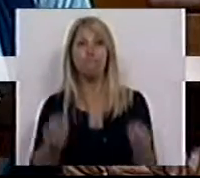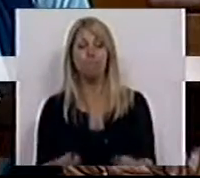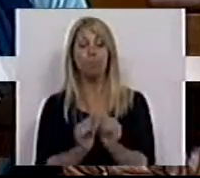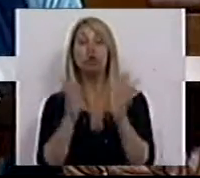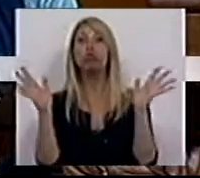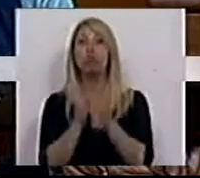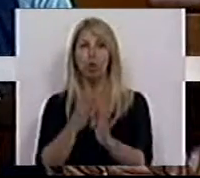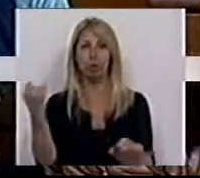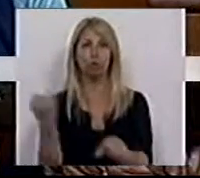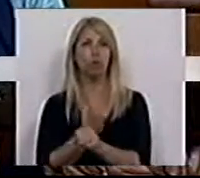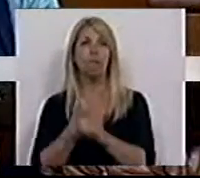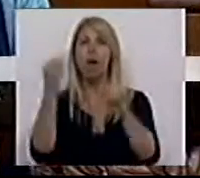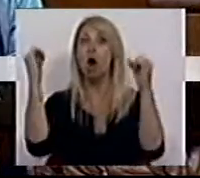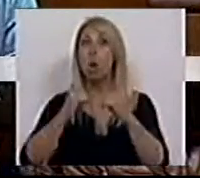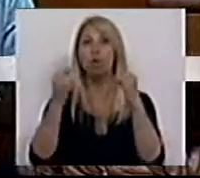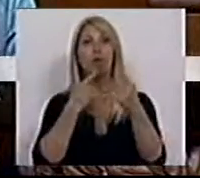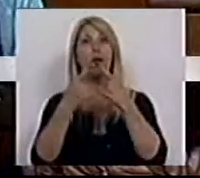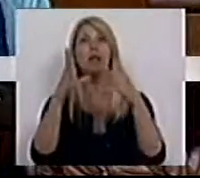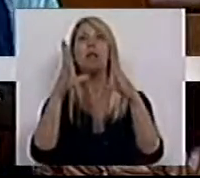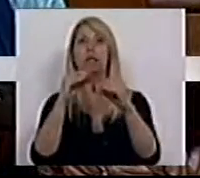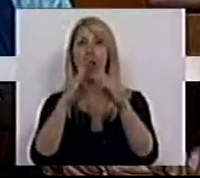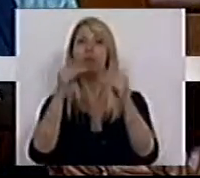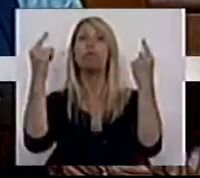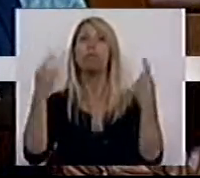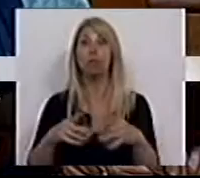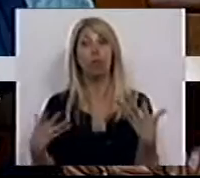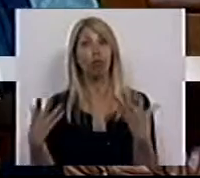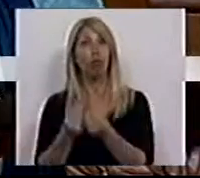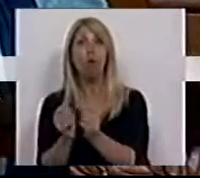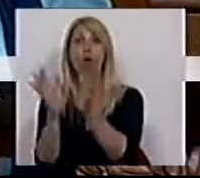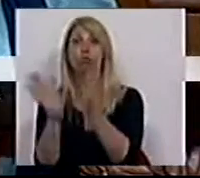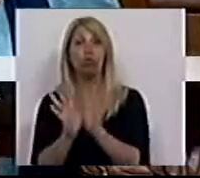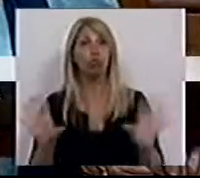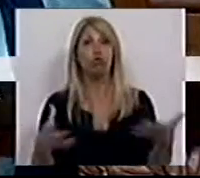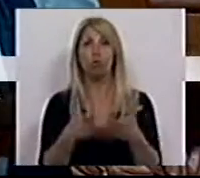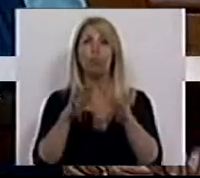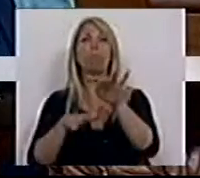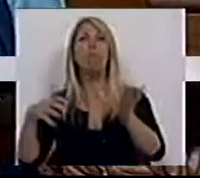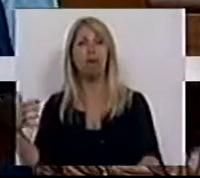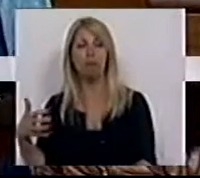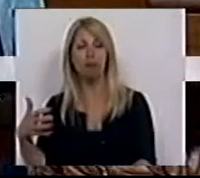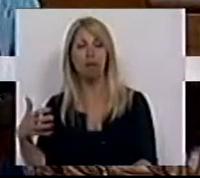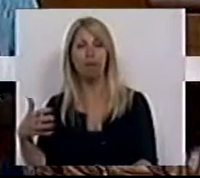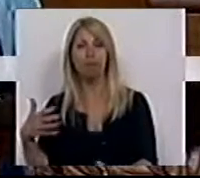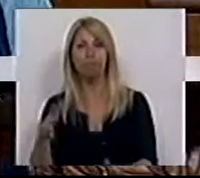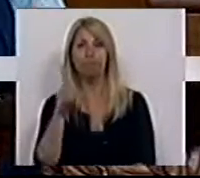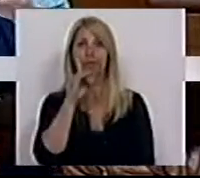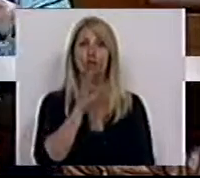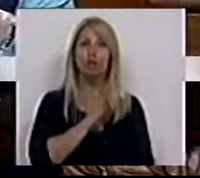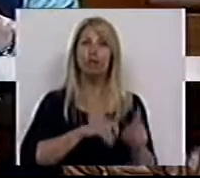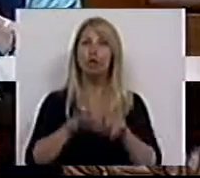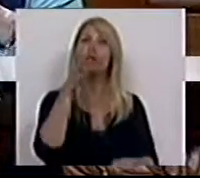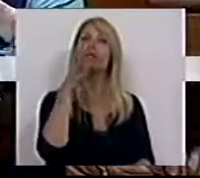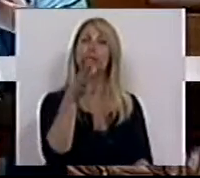concertação e diálogo que manteve com todos os grupos parlamentares. Senhoras e